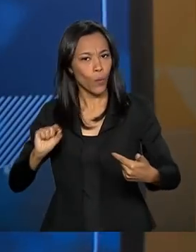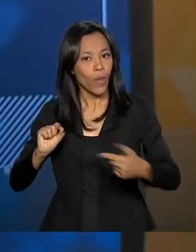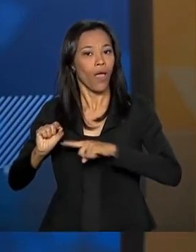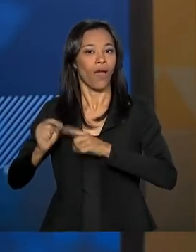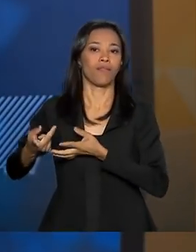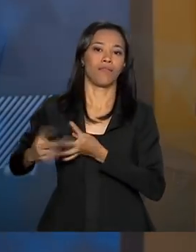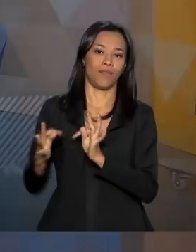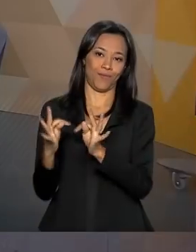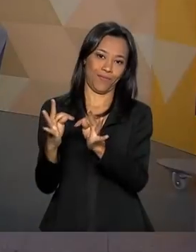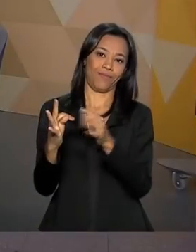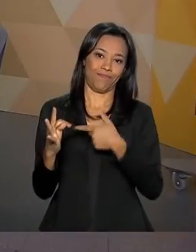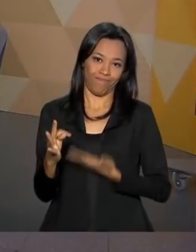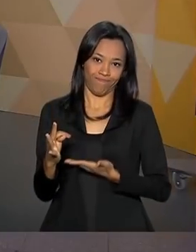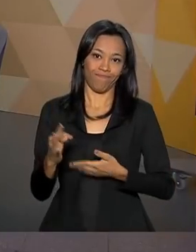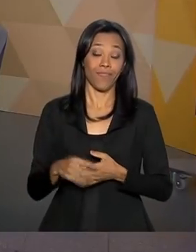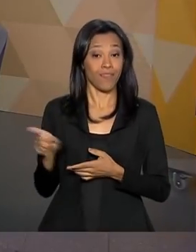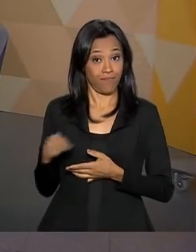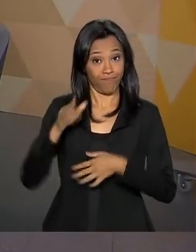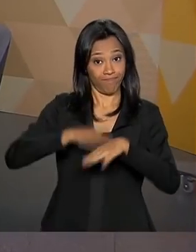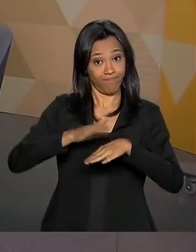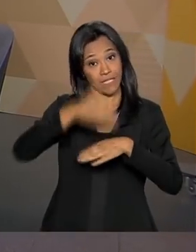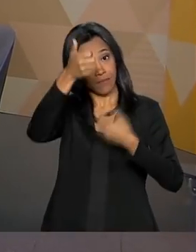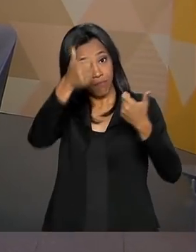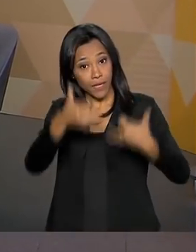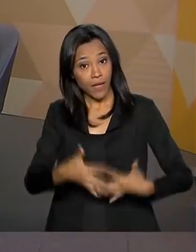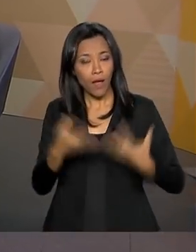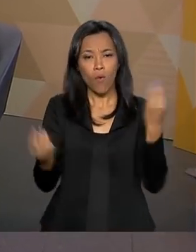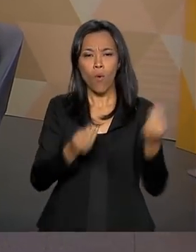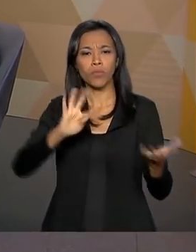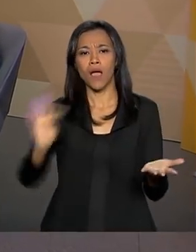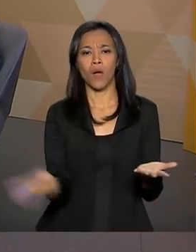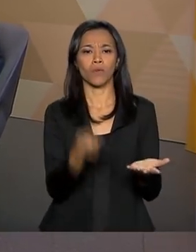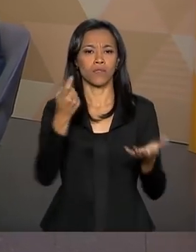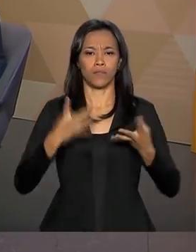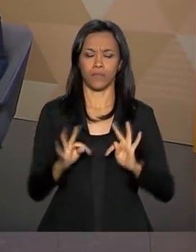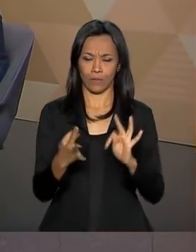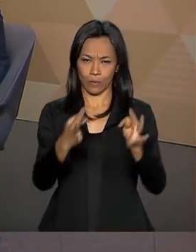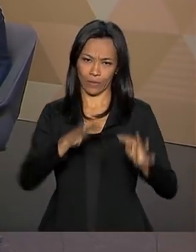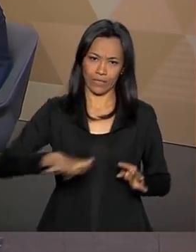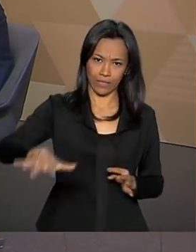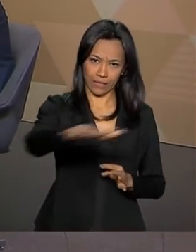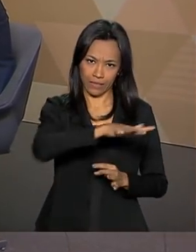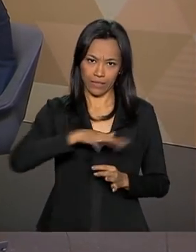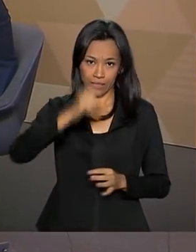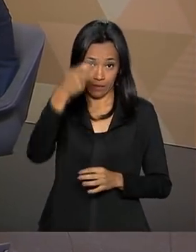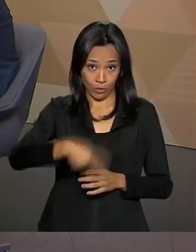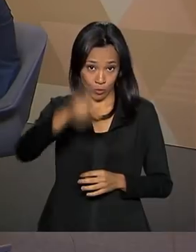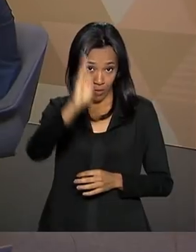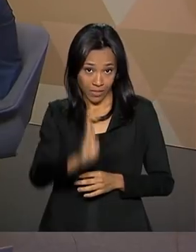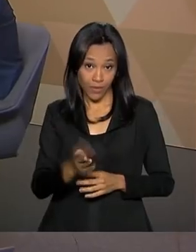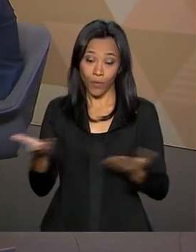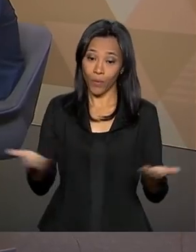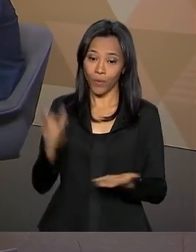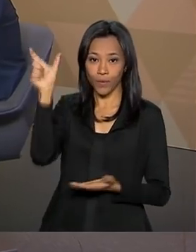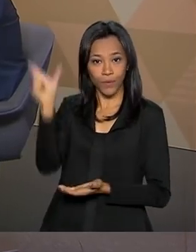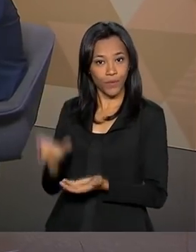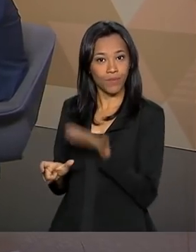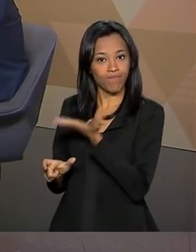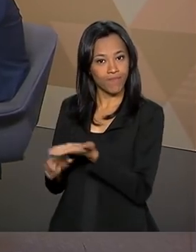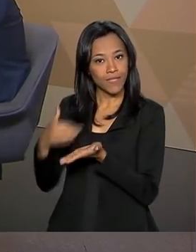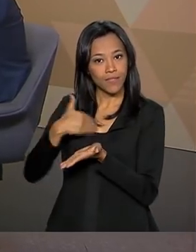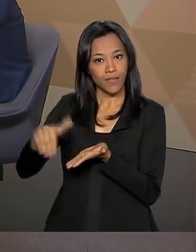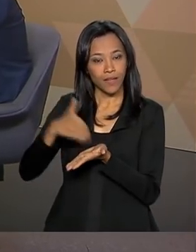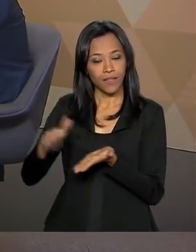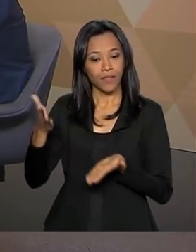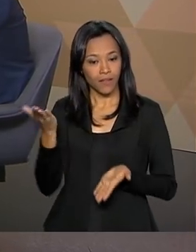tecnologia. Para nos contar como está a modernização do setor agrícola brasileiro, eu converso hoje com o secretário